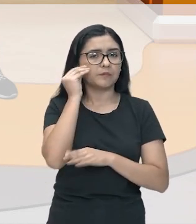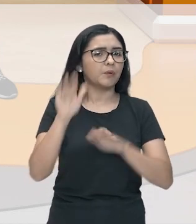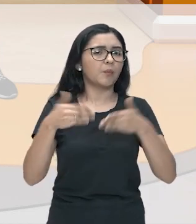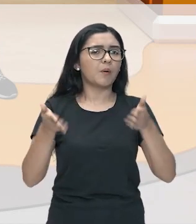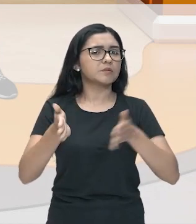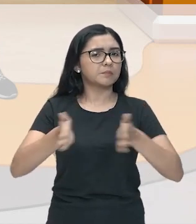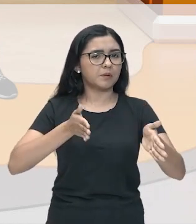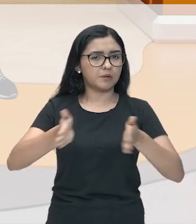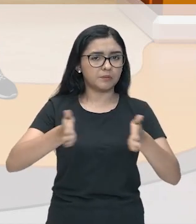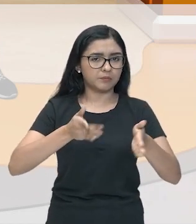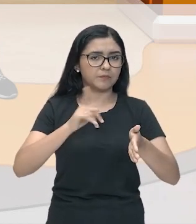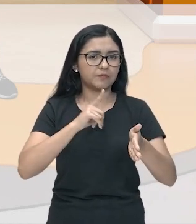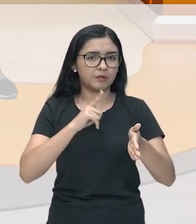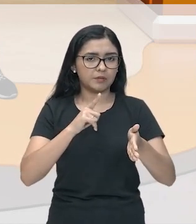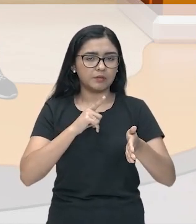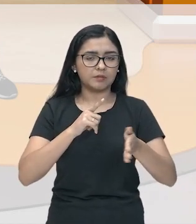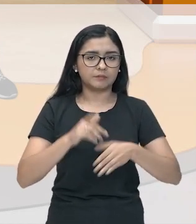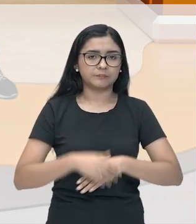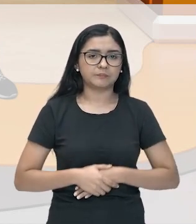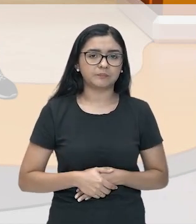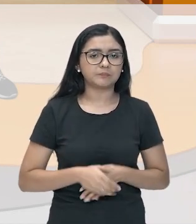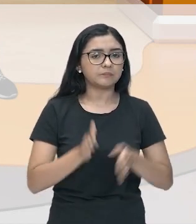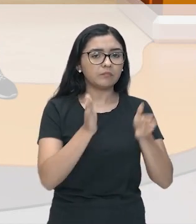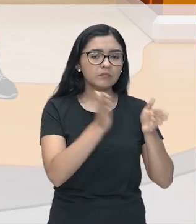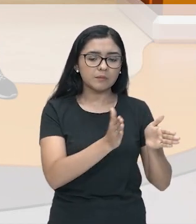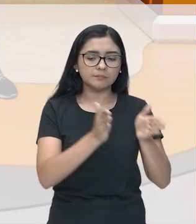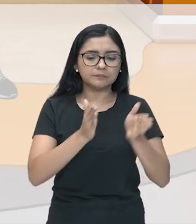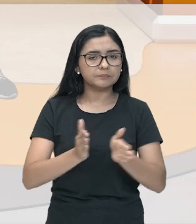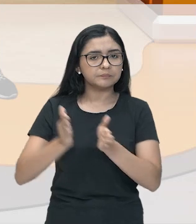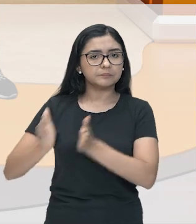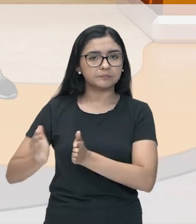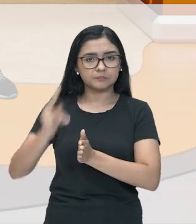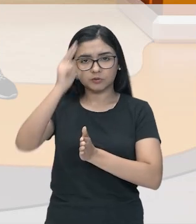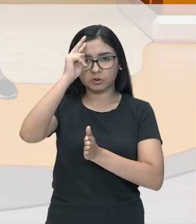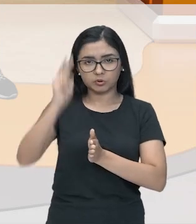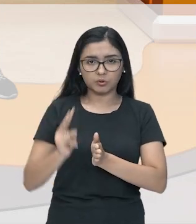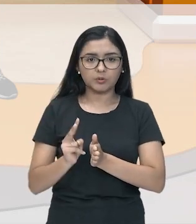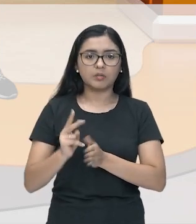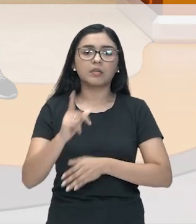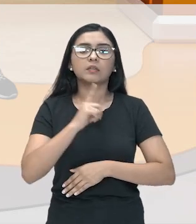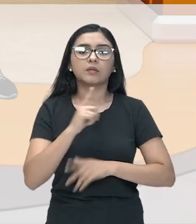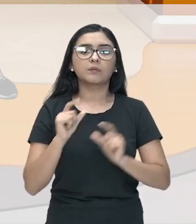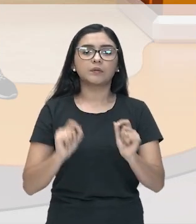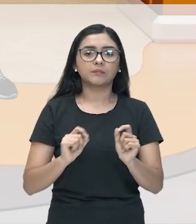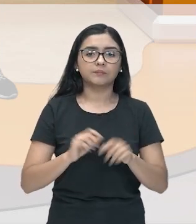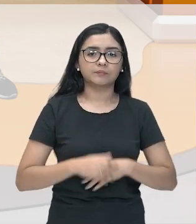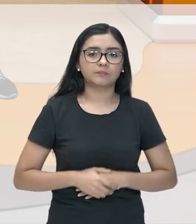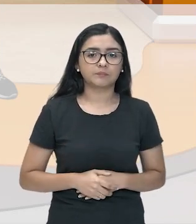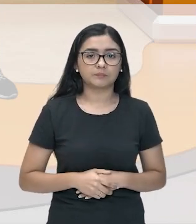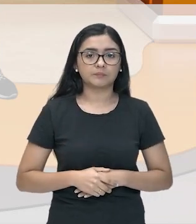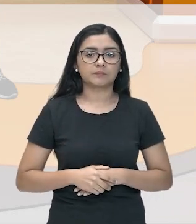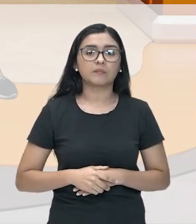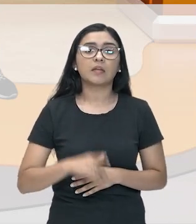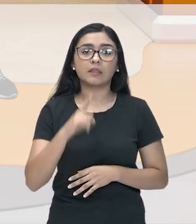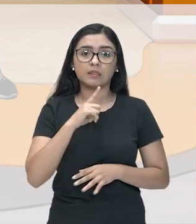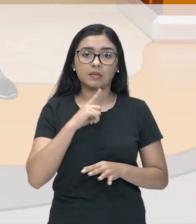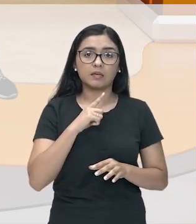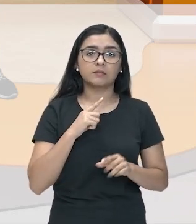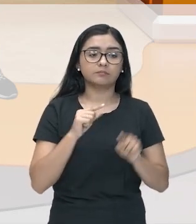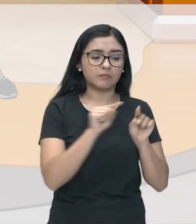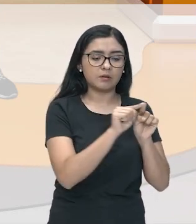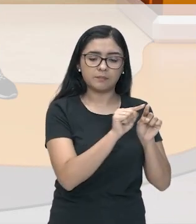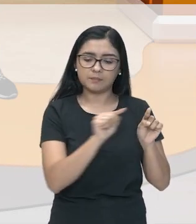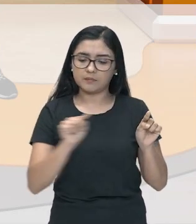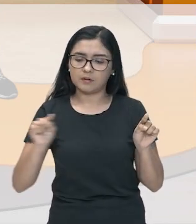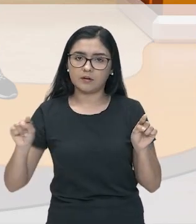que nós vamos ter aí na divisão da história. A gente tem aqui, olha, uma linha do tempo que